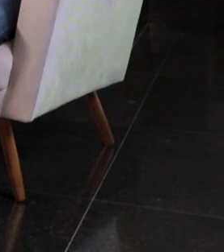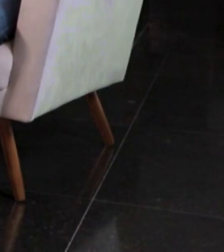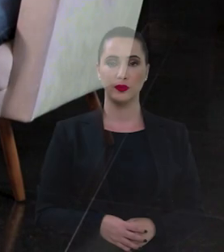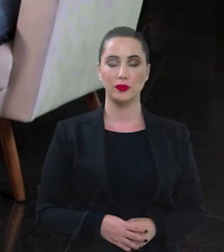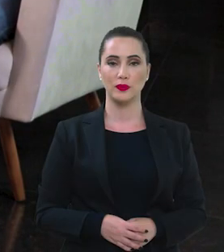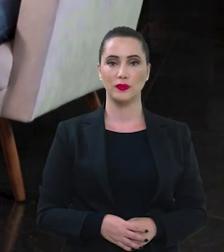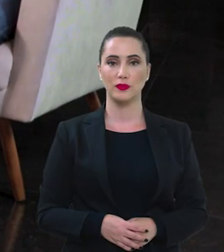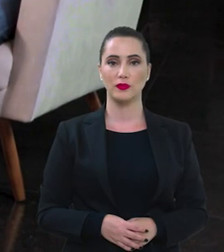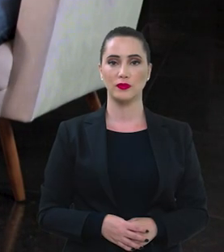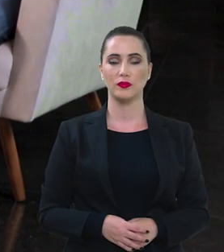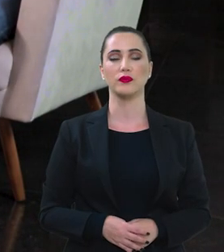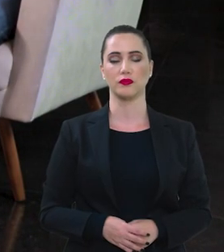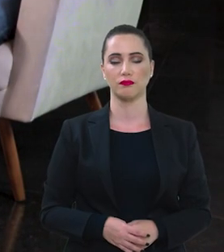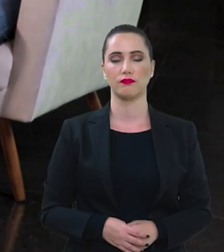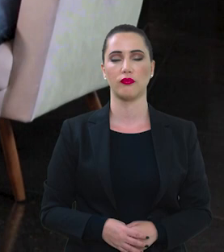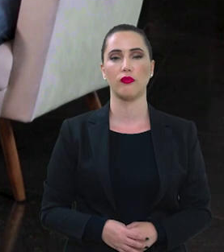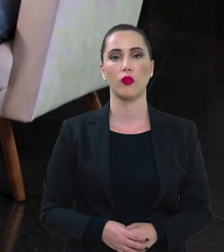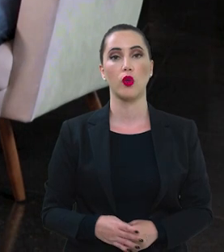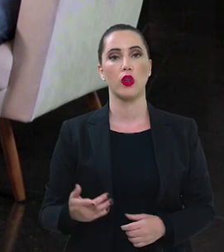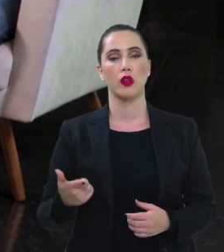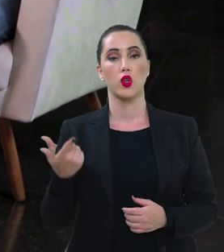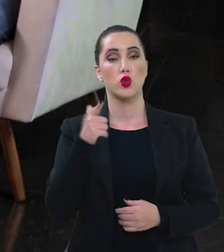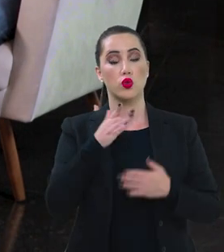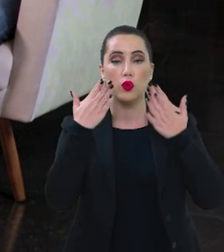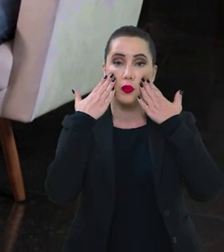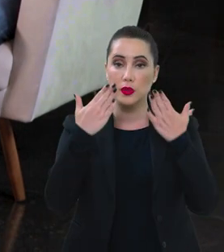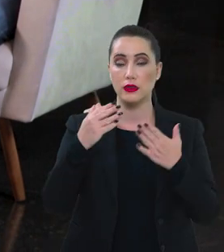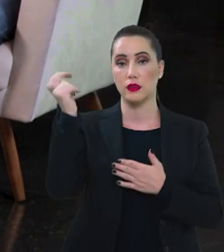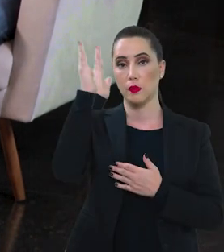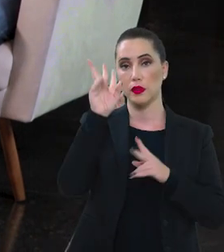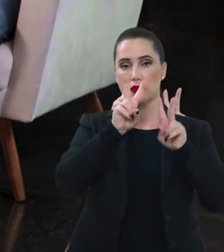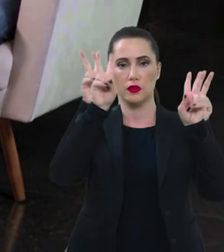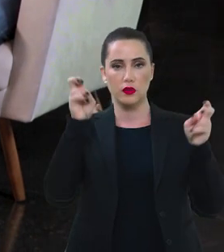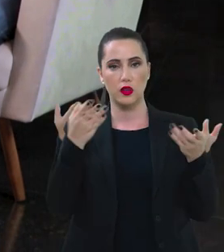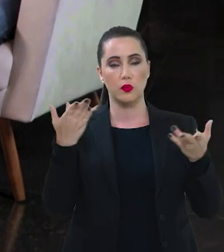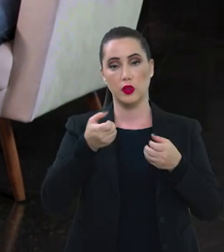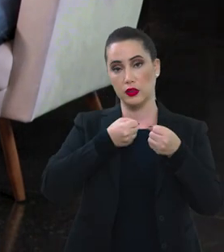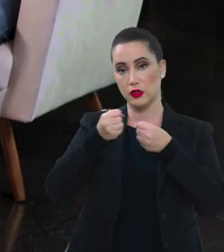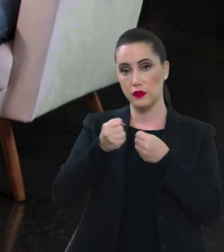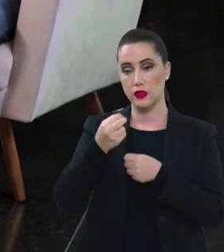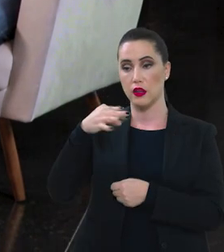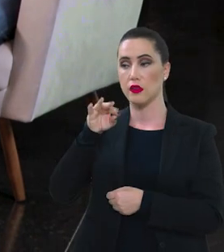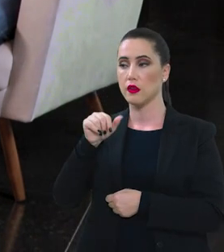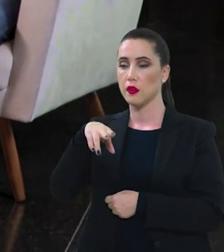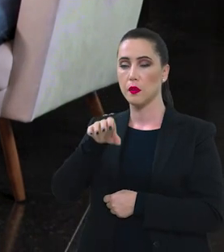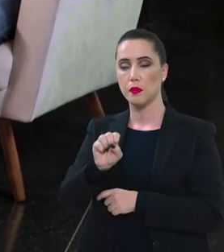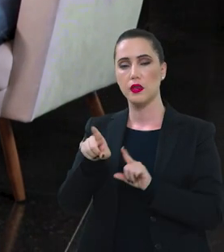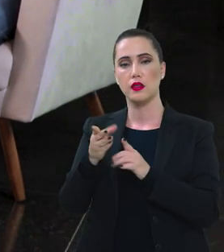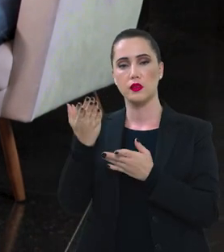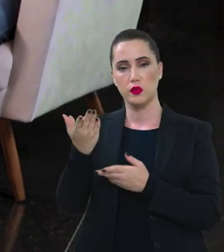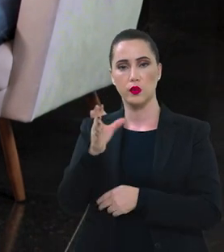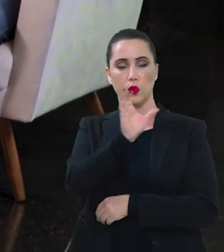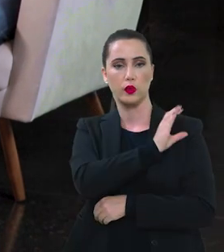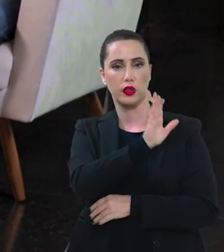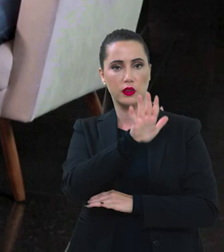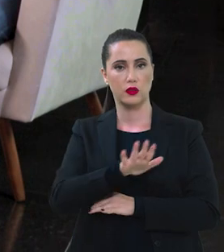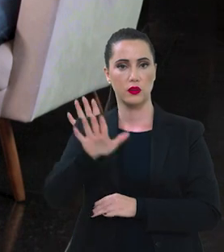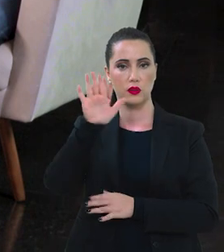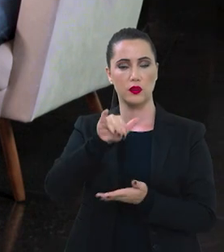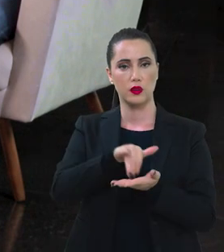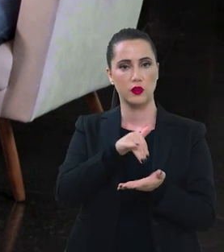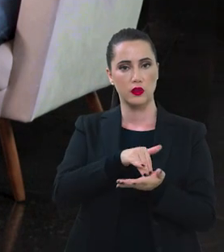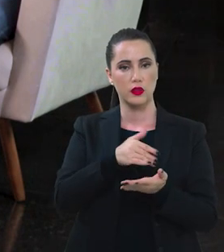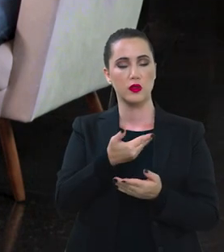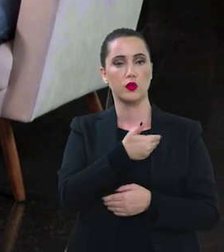Voltamos com o Brasil em Pauta, entrevistada é Tamires Sampaio, coordenadora do Programa Nacional de Segurança Pública